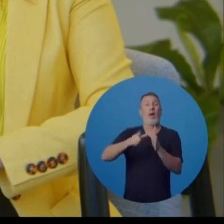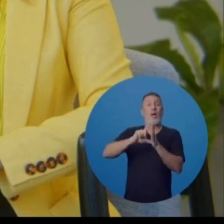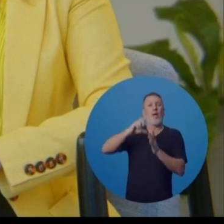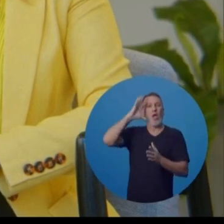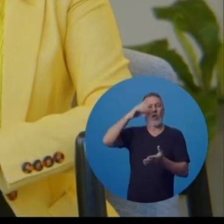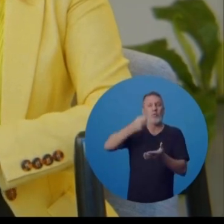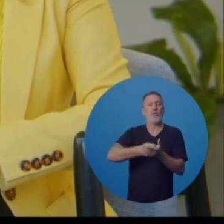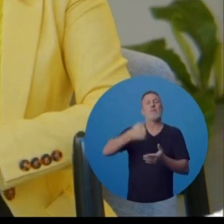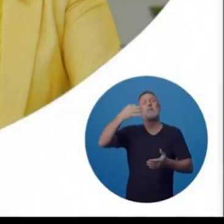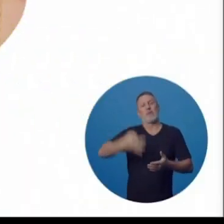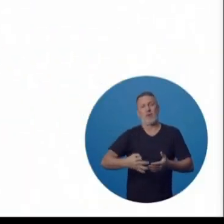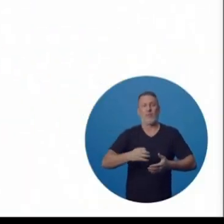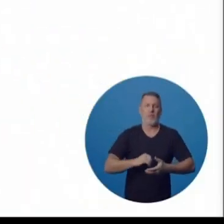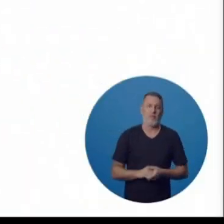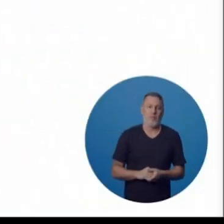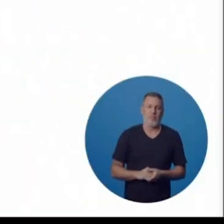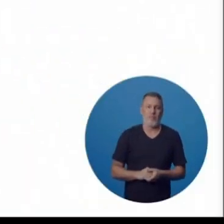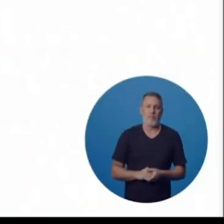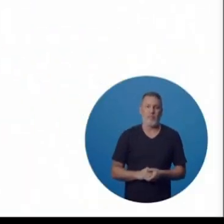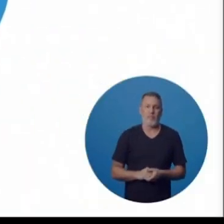essa decisão foi acertada.